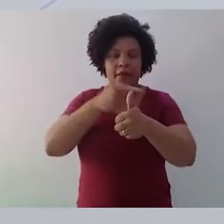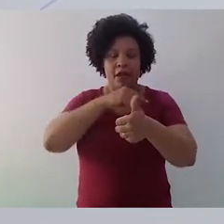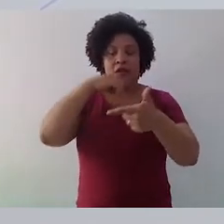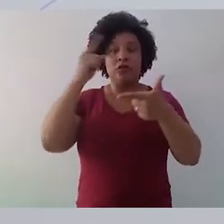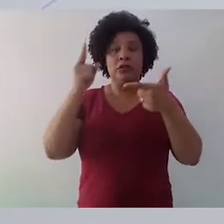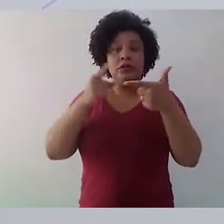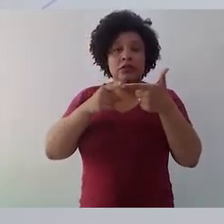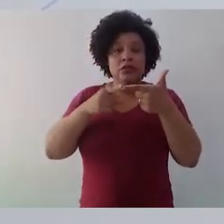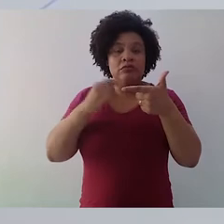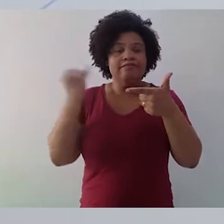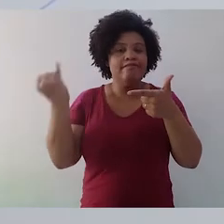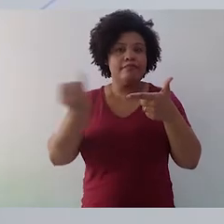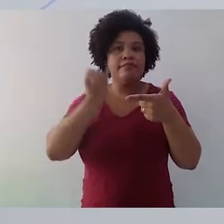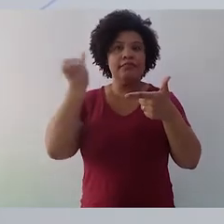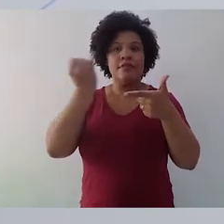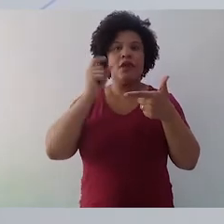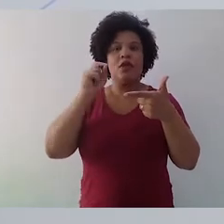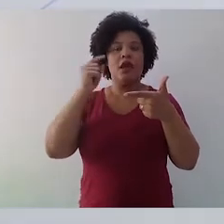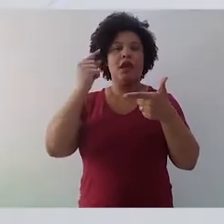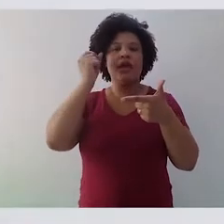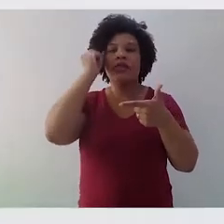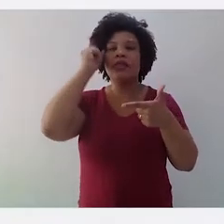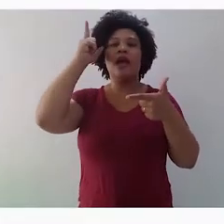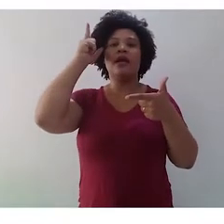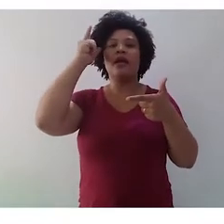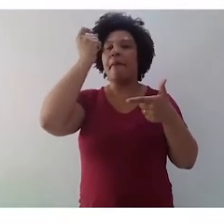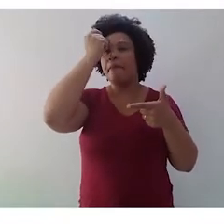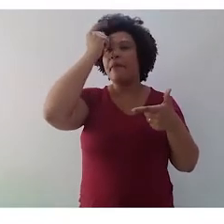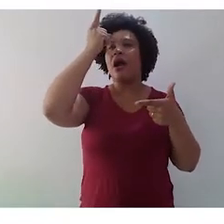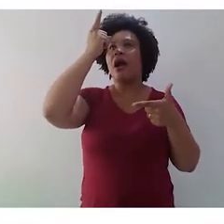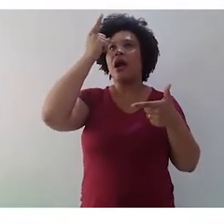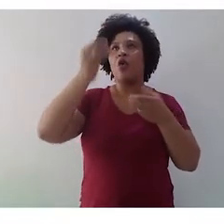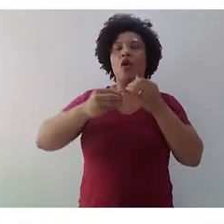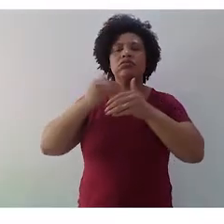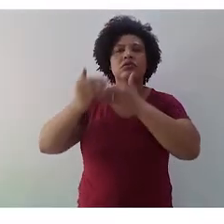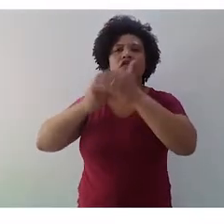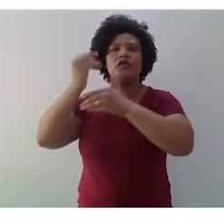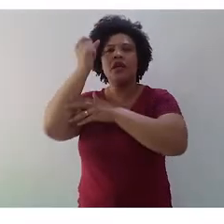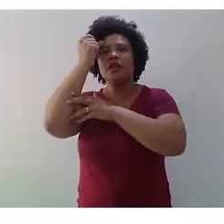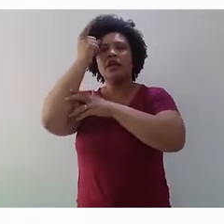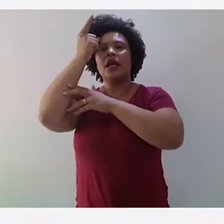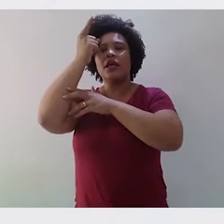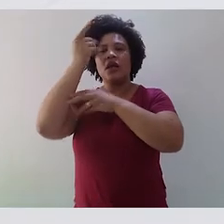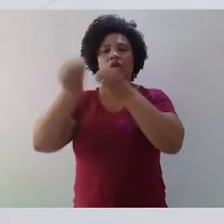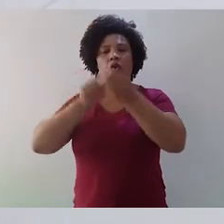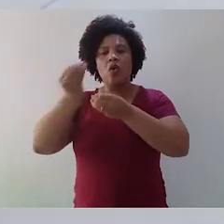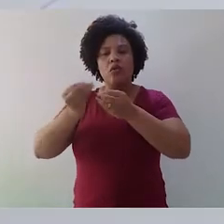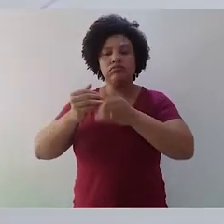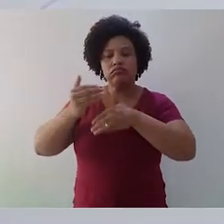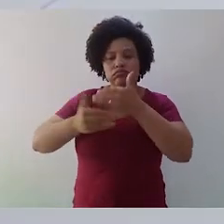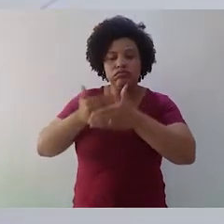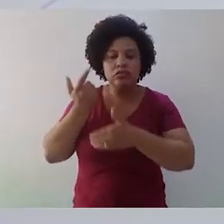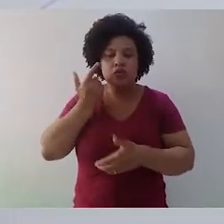aspecto fundamental é ter ideias. Como que eu desenvolvo as ideias? Como que eu faço para gerar a